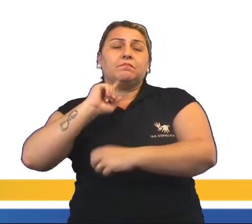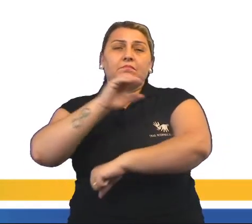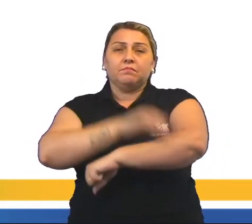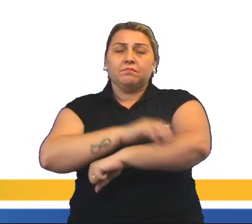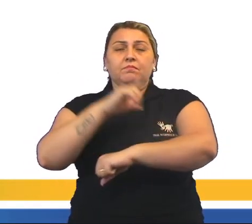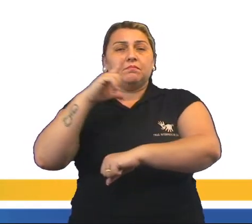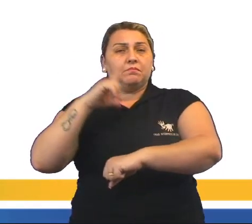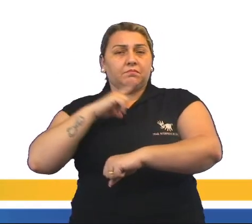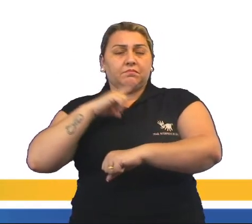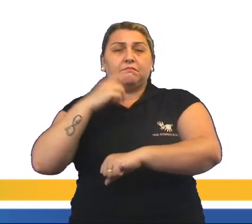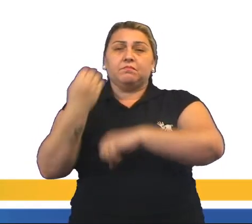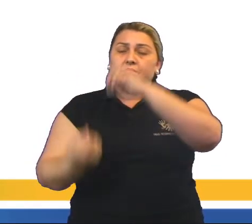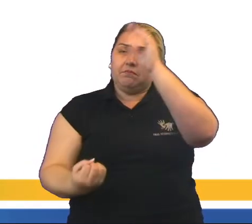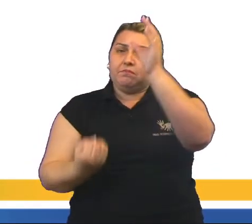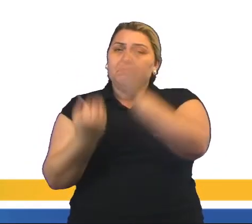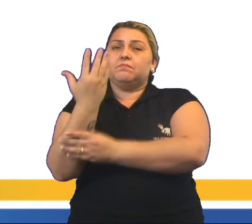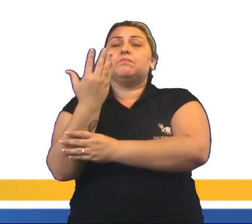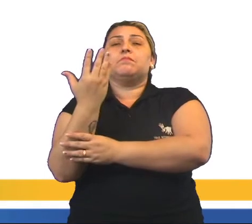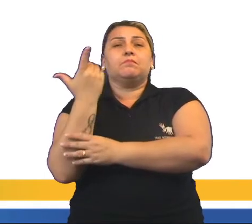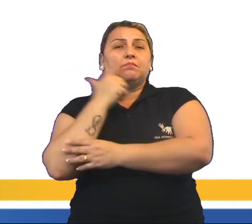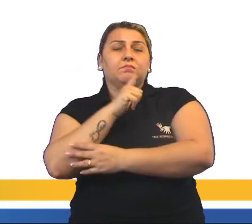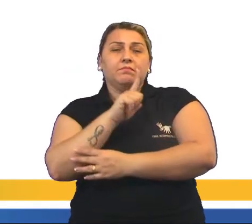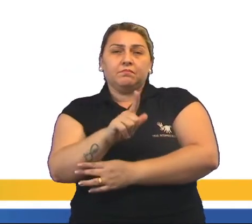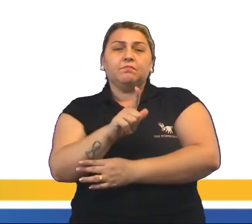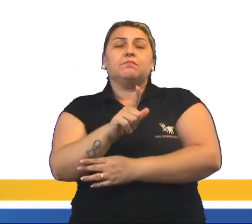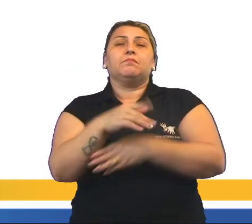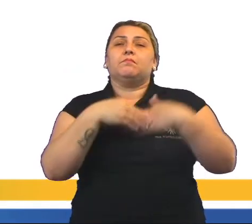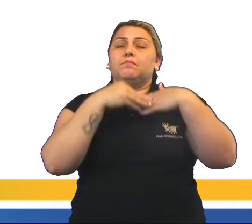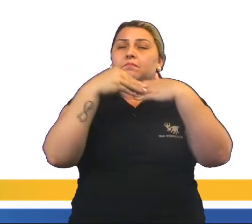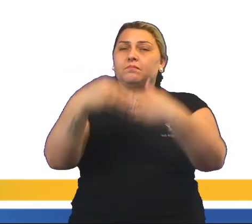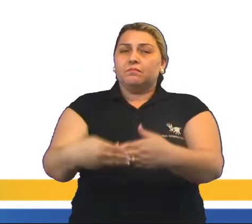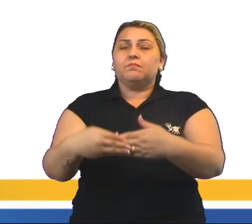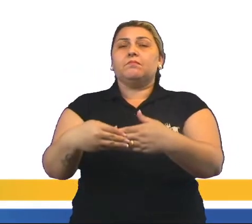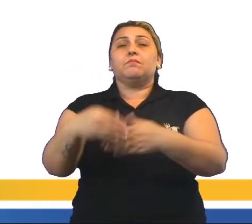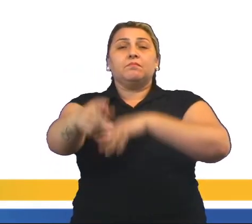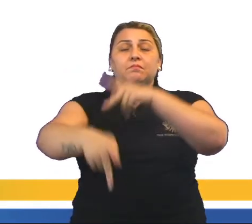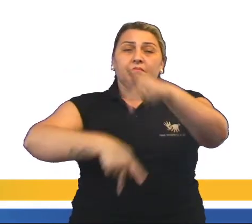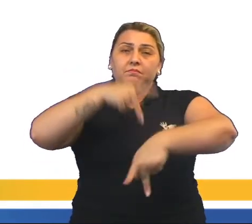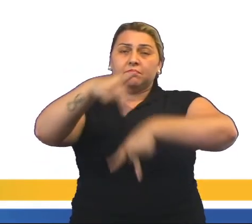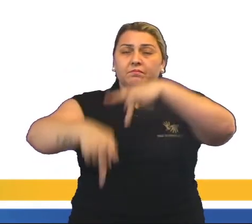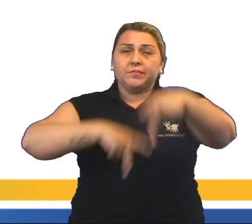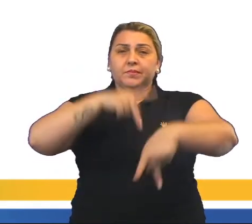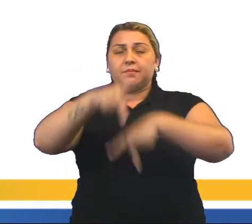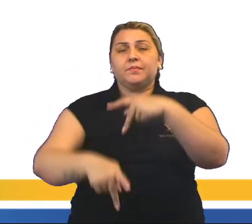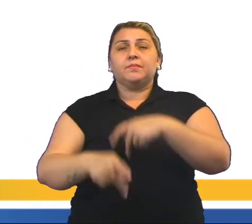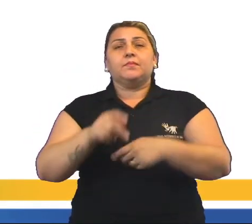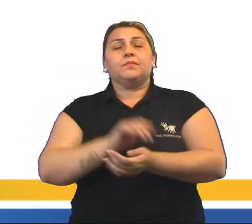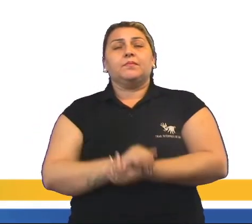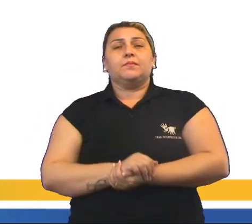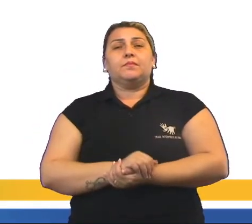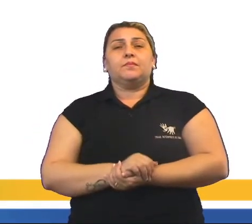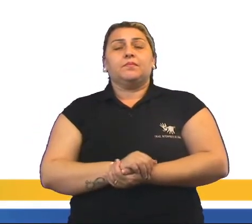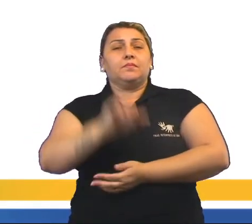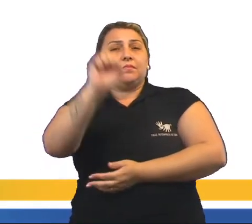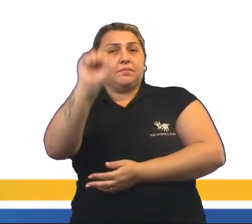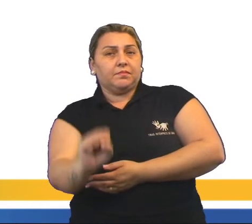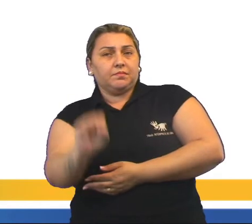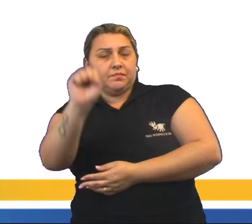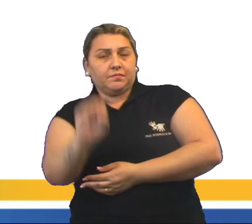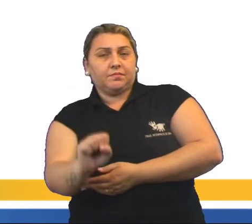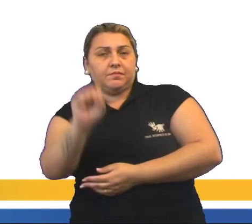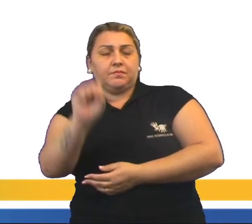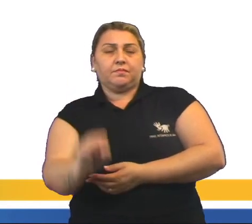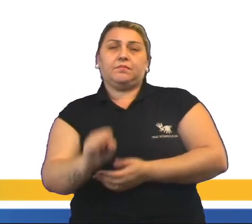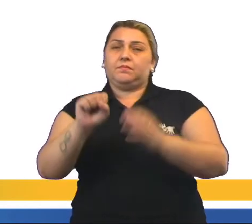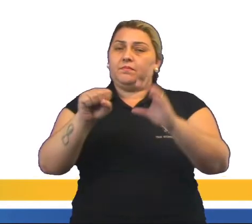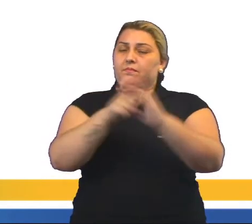havia uma grande produção que conseguia abastecer a população. E no sul, justamente pela